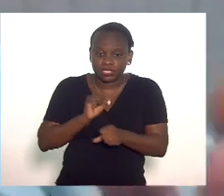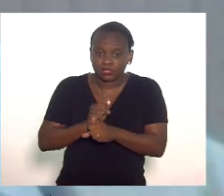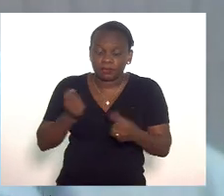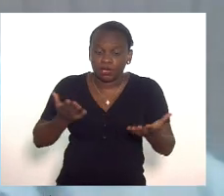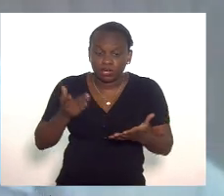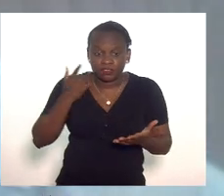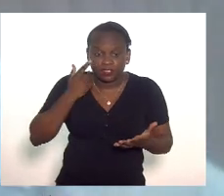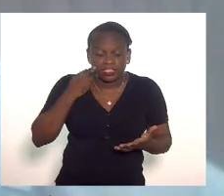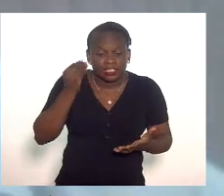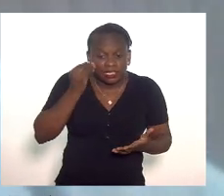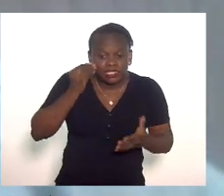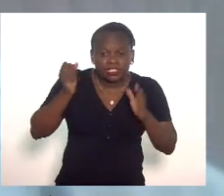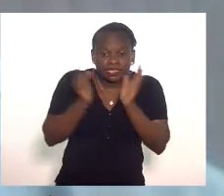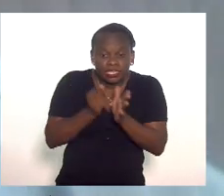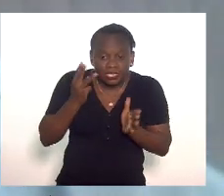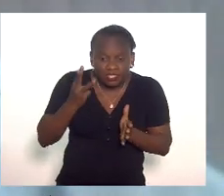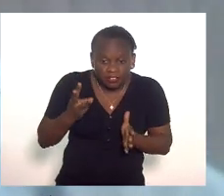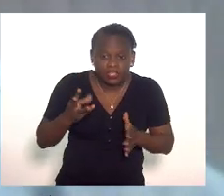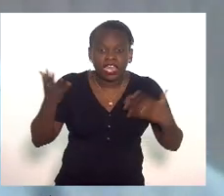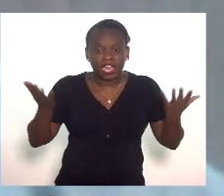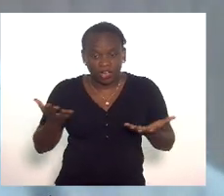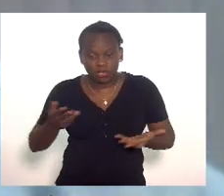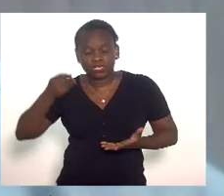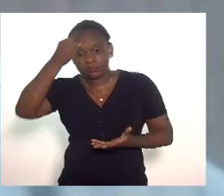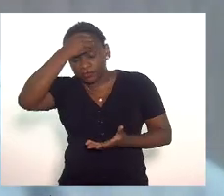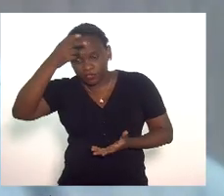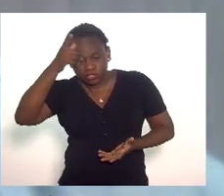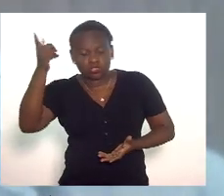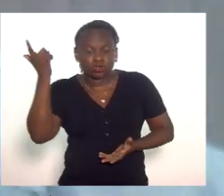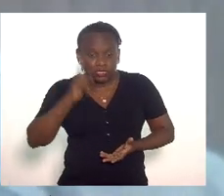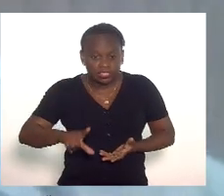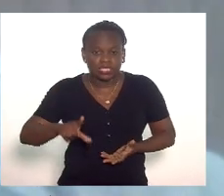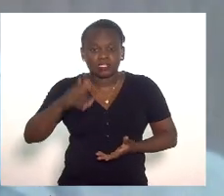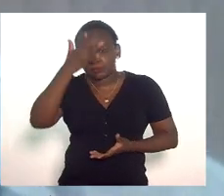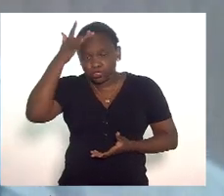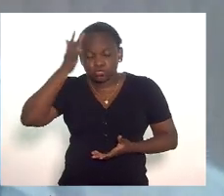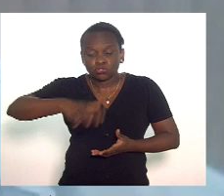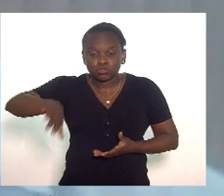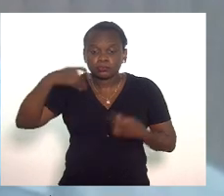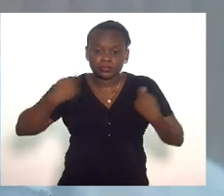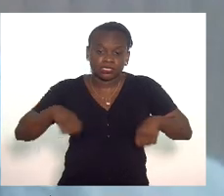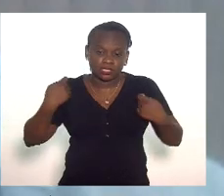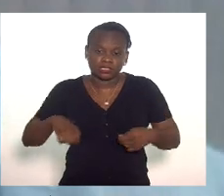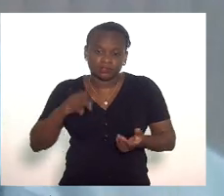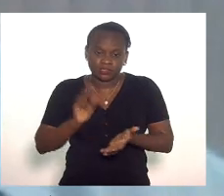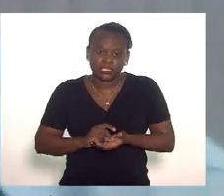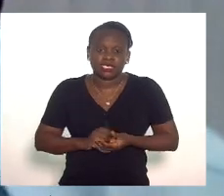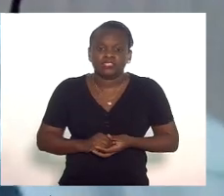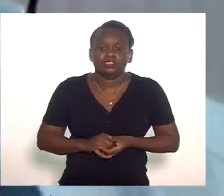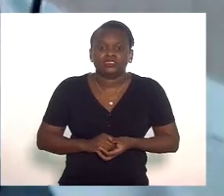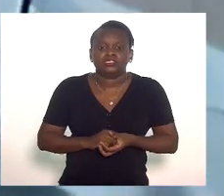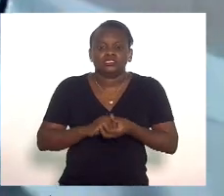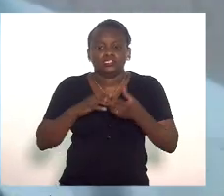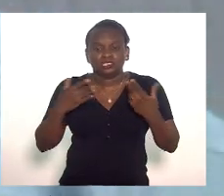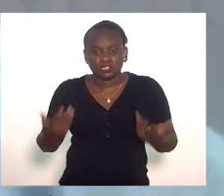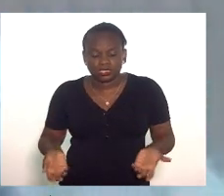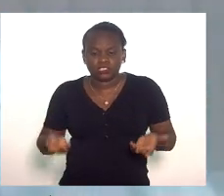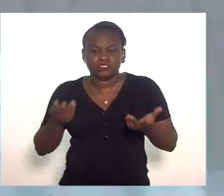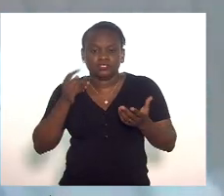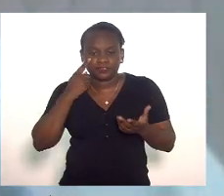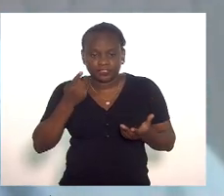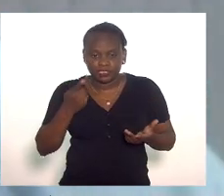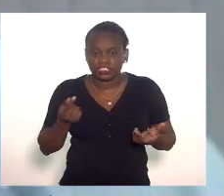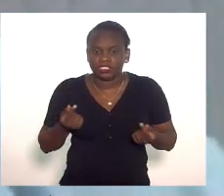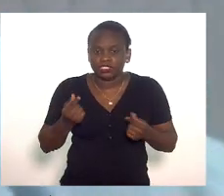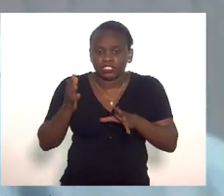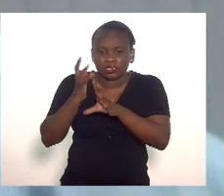terceira tentativa a prefeitura consiga atingir as pessoas que precisam estamos falando de uma cidade bilionária uma cidade que tem